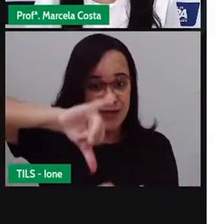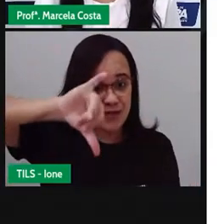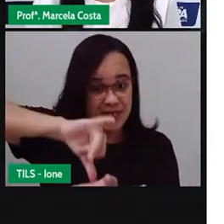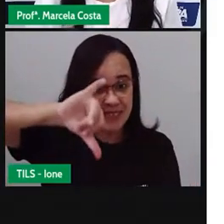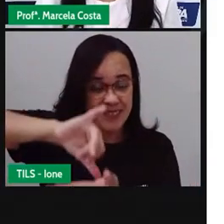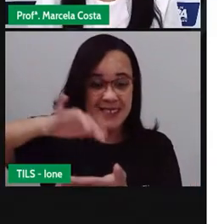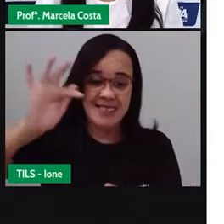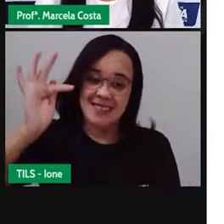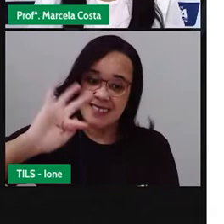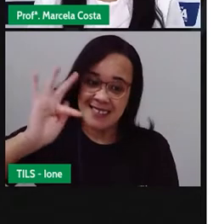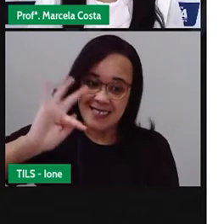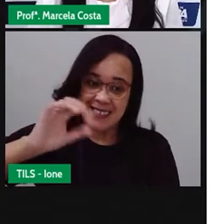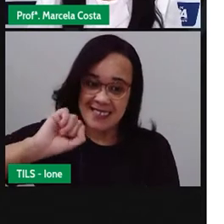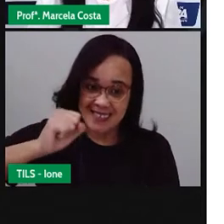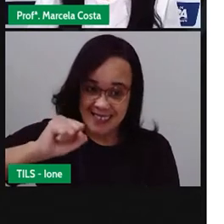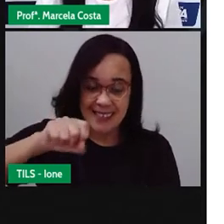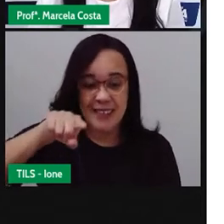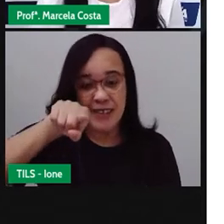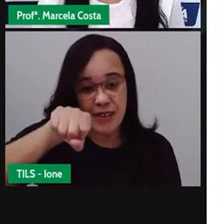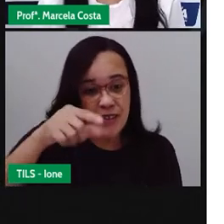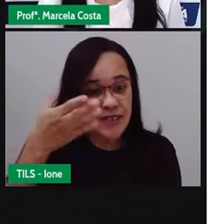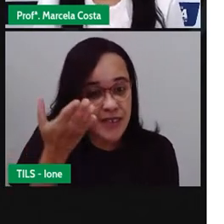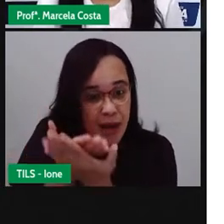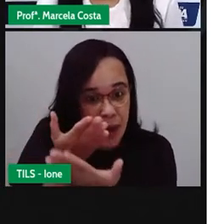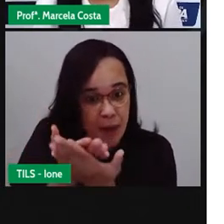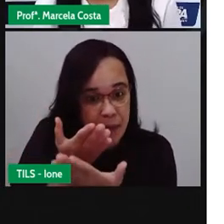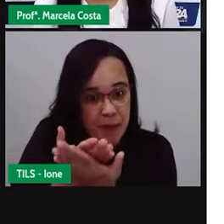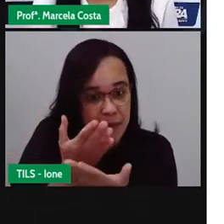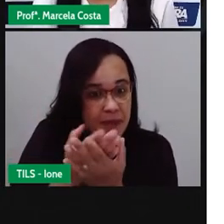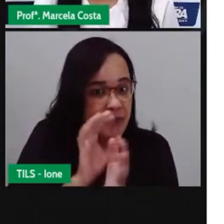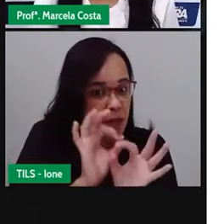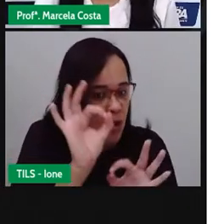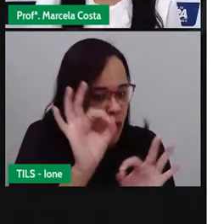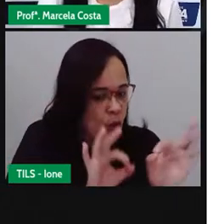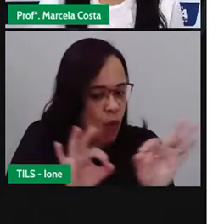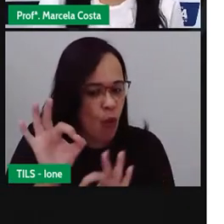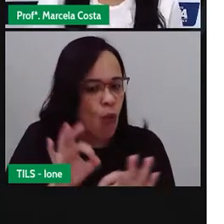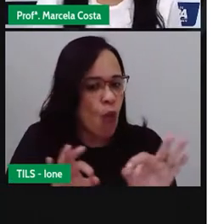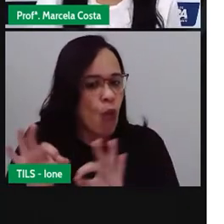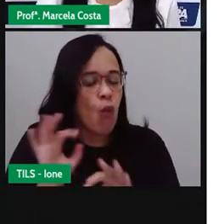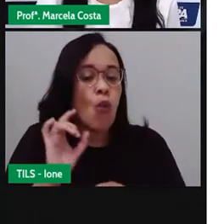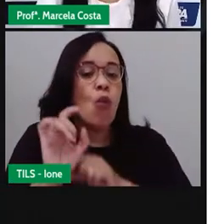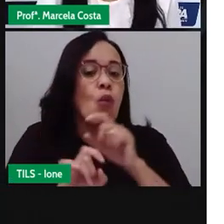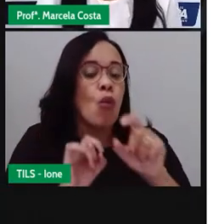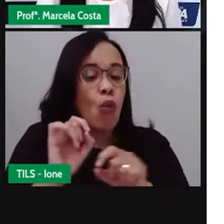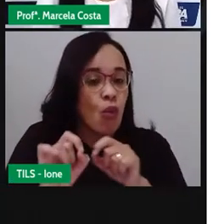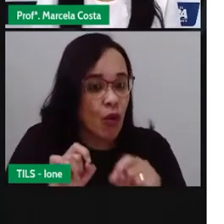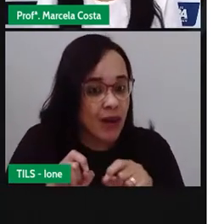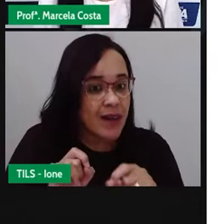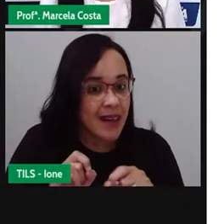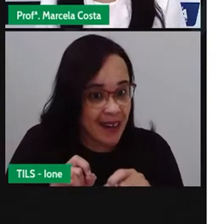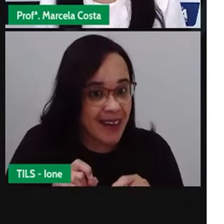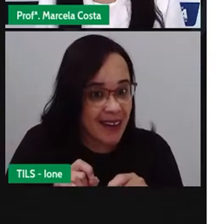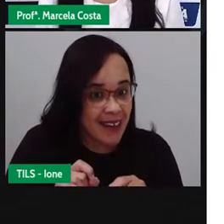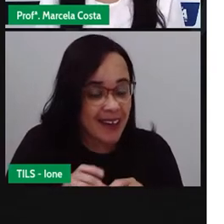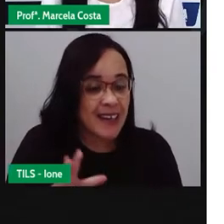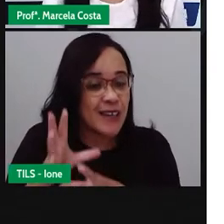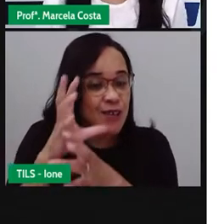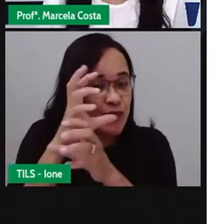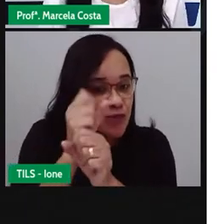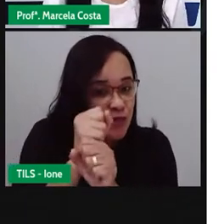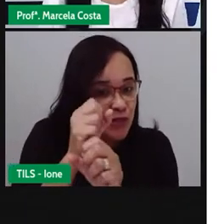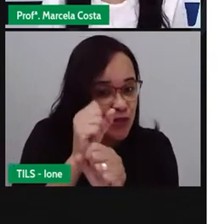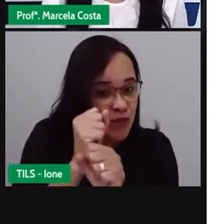aula, você vai aprender a elaborar e a resolver problemas do campo aditivo, usando soma e